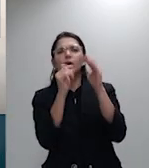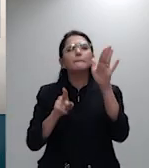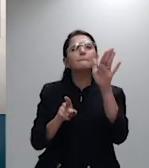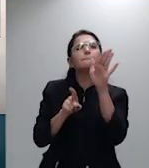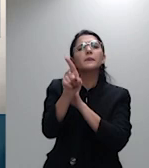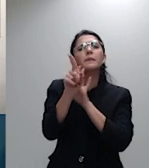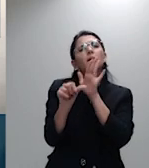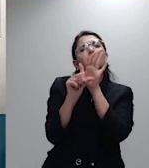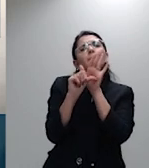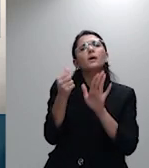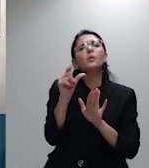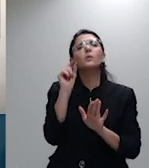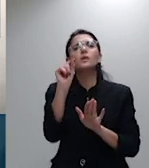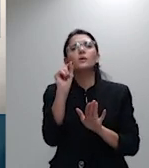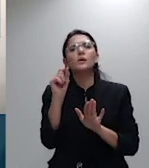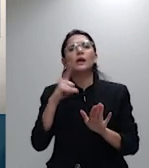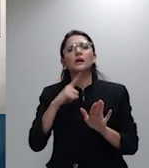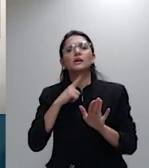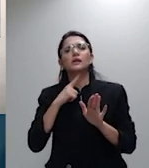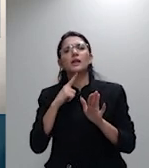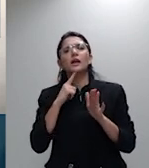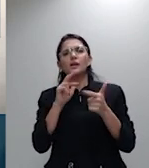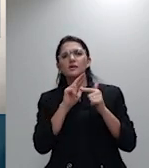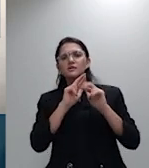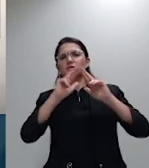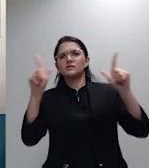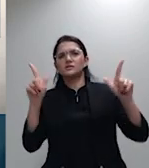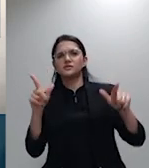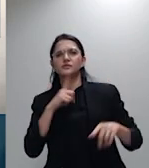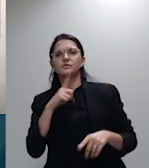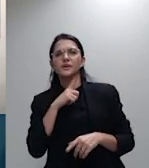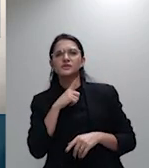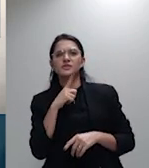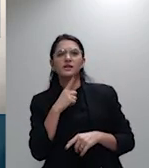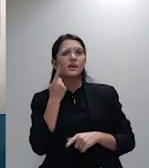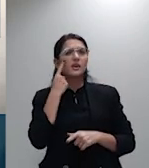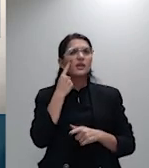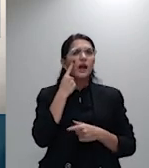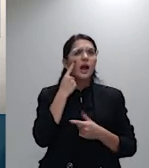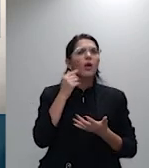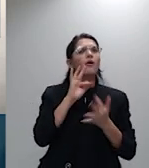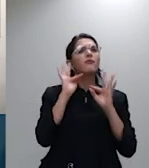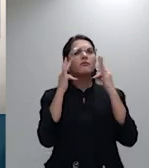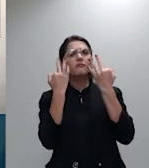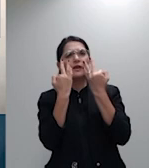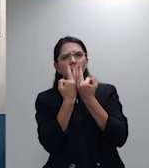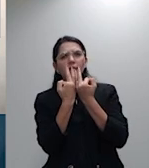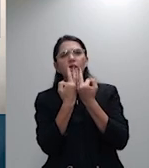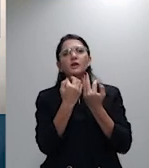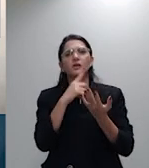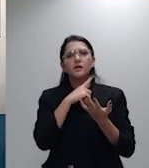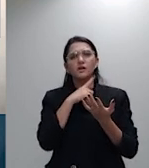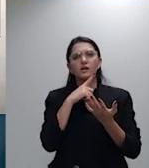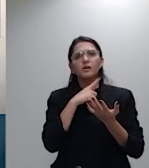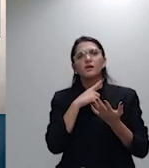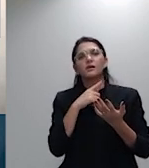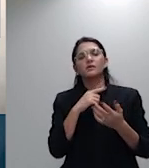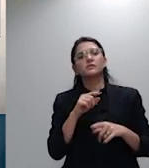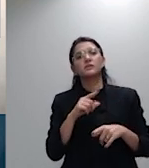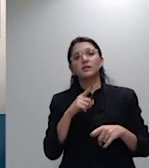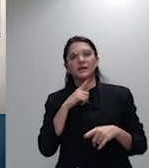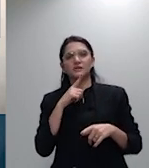diferença fundamental entre planos coletivos individuais que levaria a revisão do que foi fixado no tema